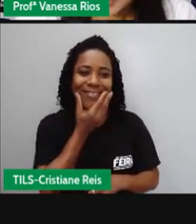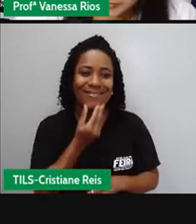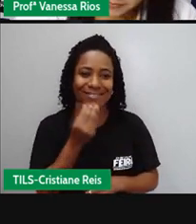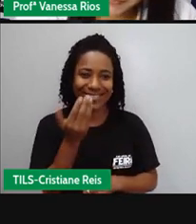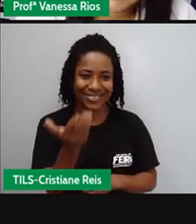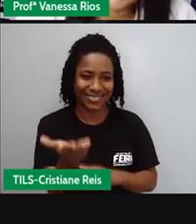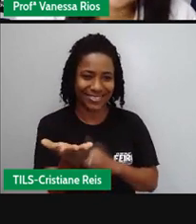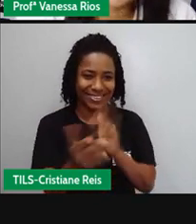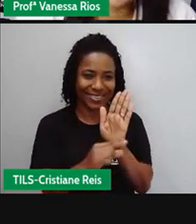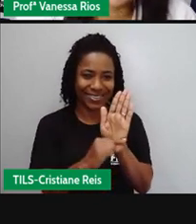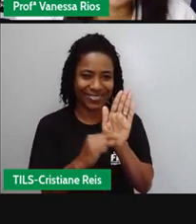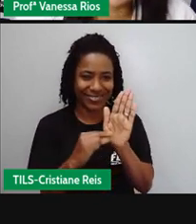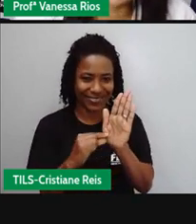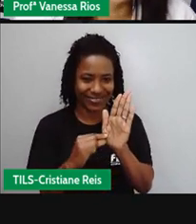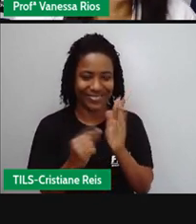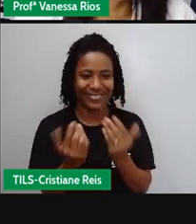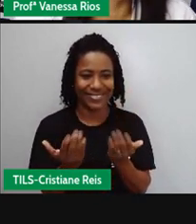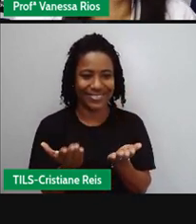Veríssimo.